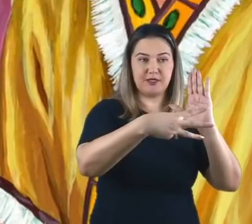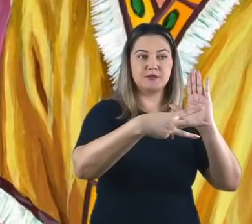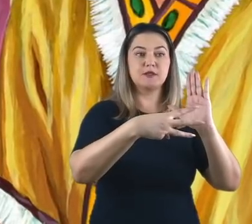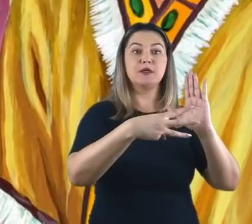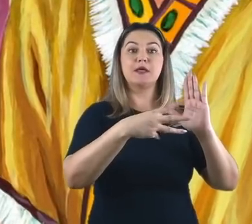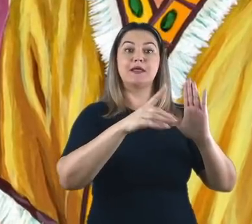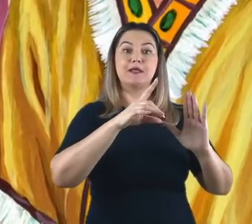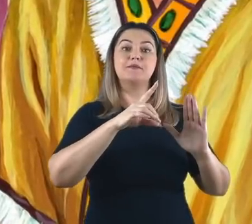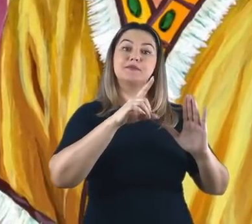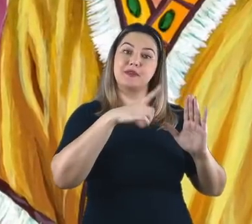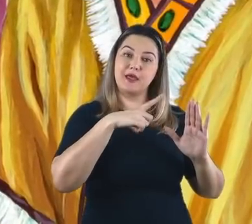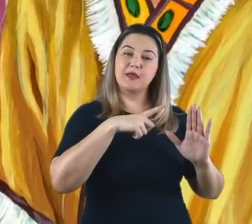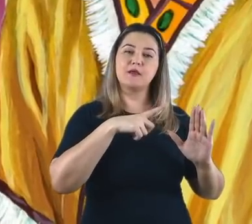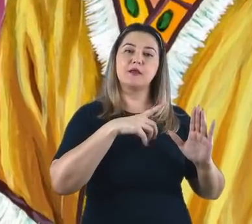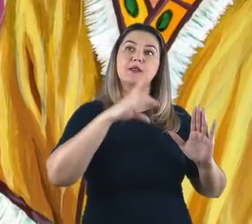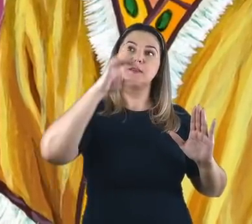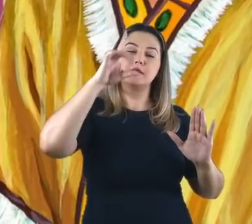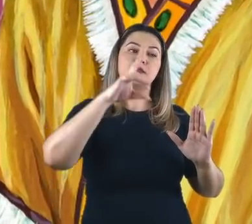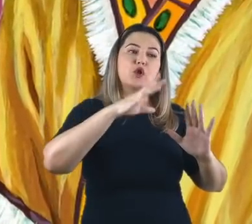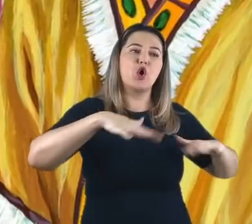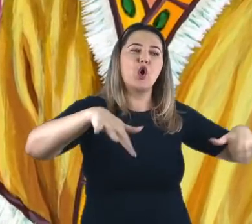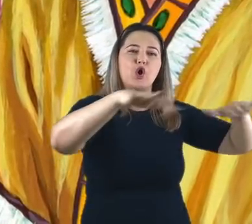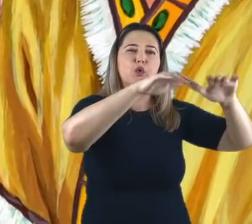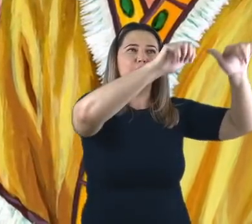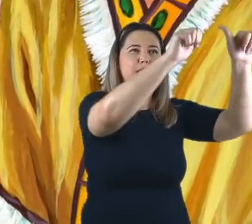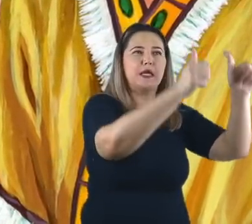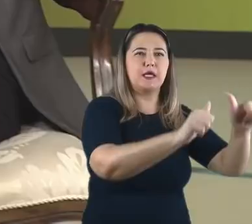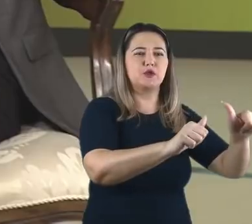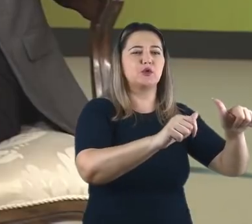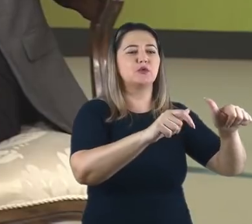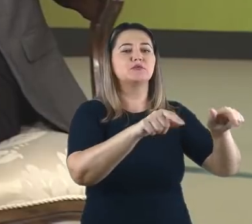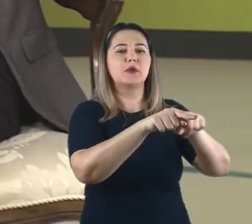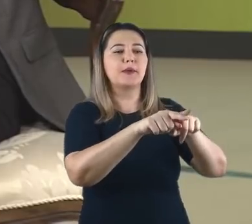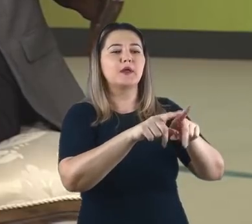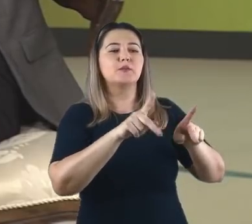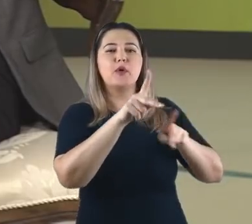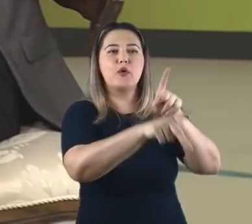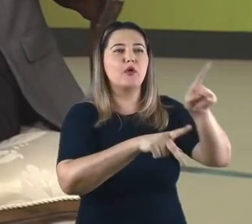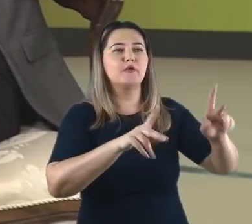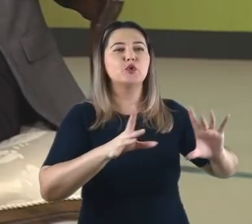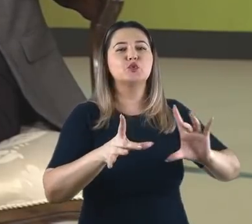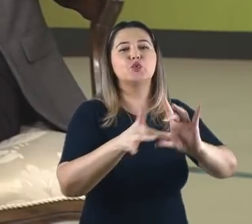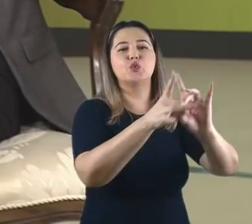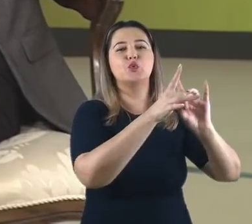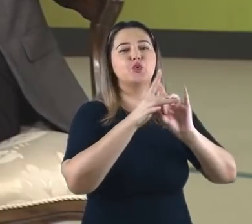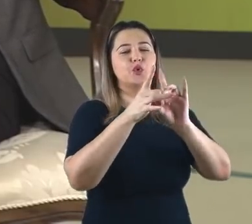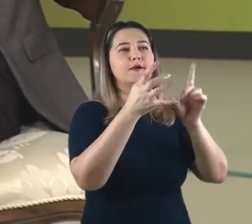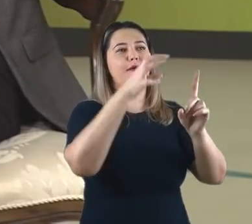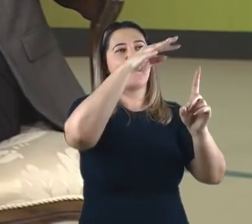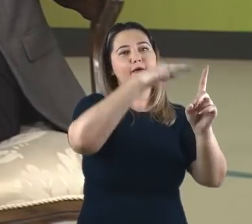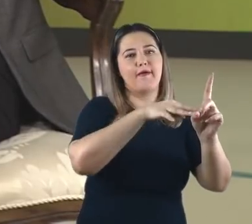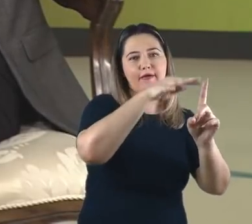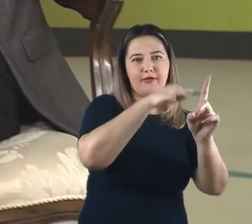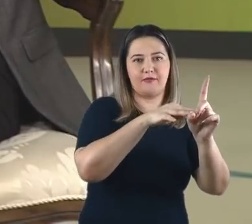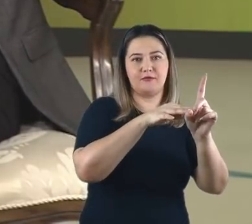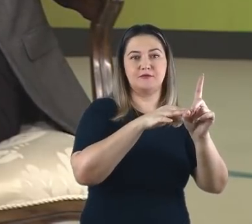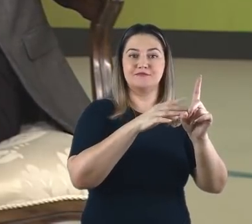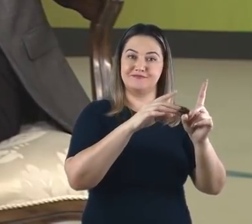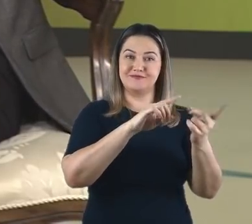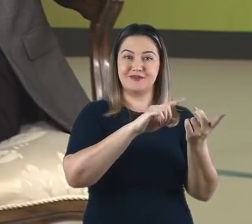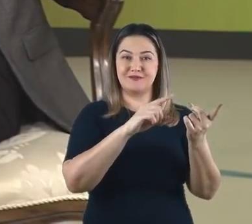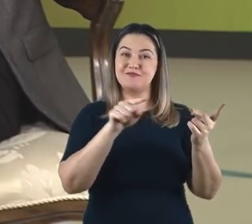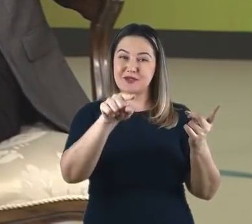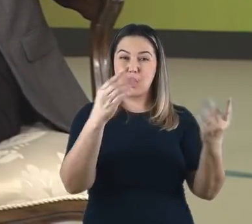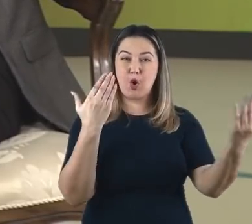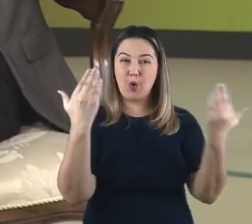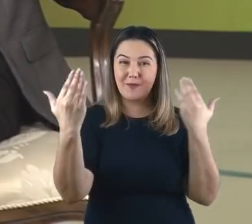estão intimamente ligados apoiando-se mutuamente. Assim, você pode ler tudo isso em comparação com o que está em Apocalipse